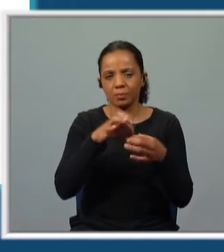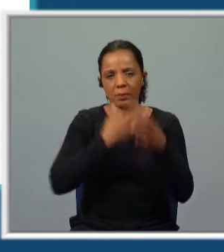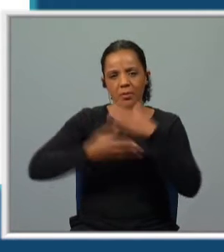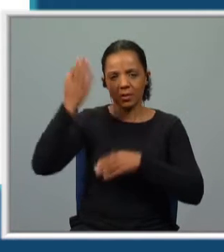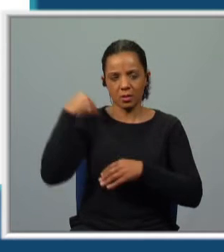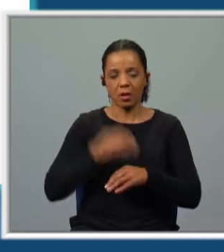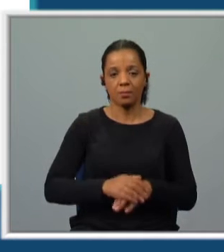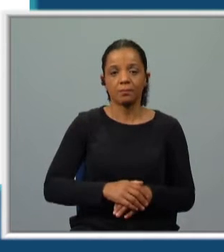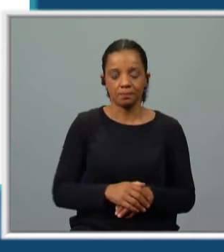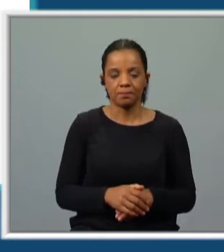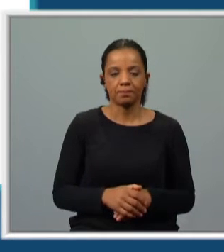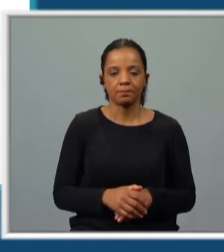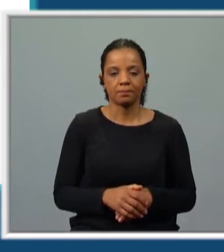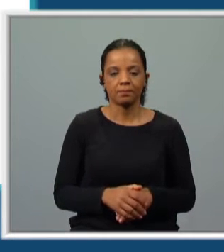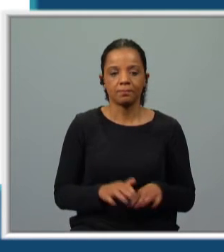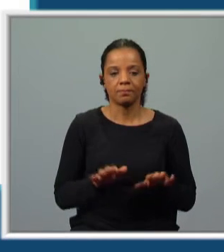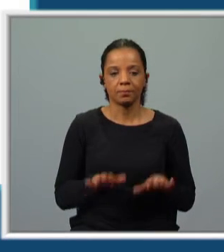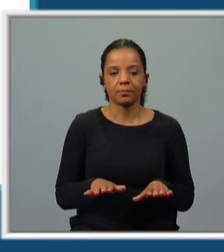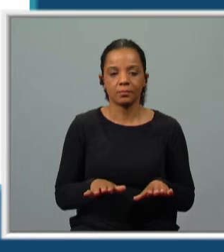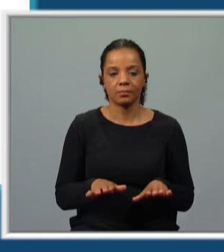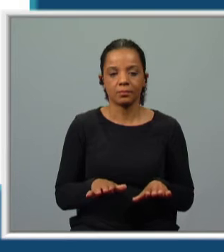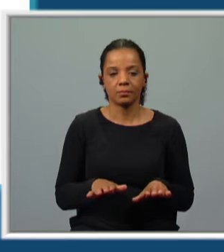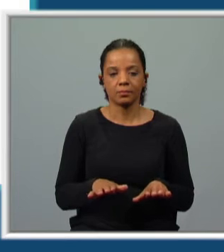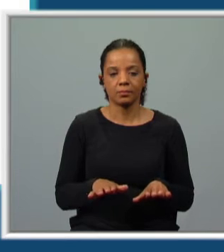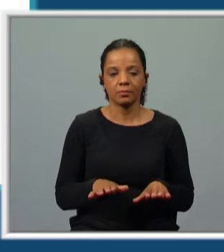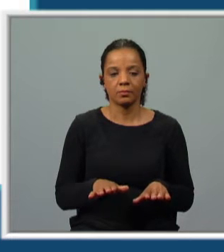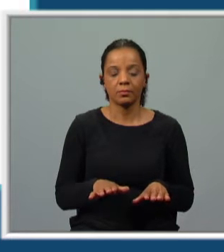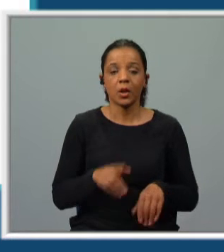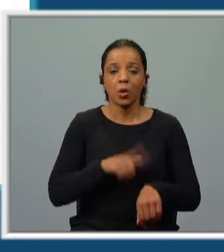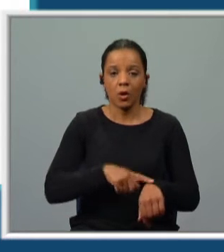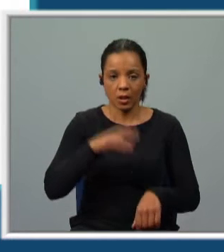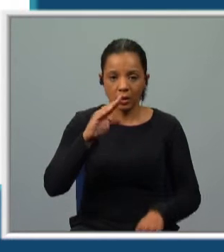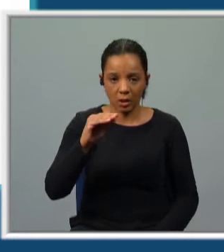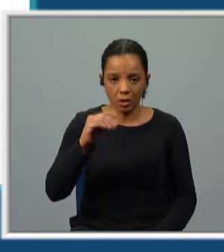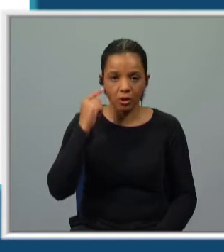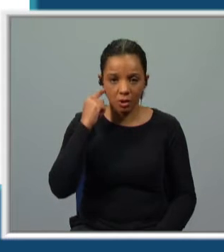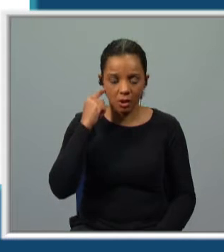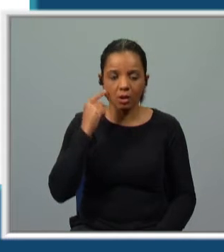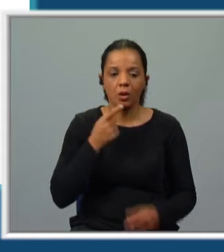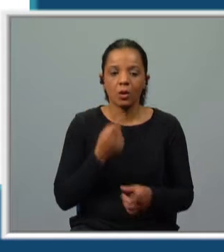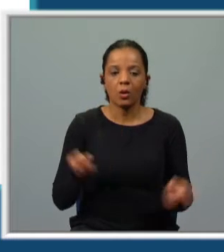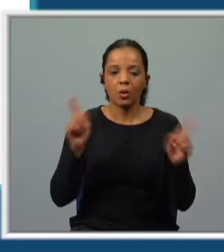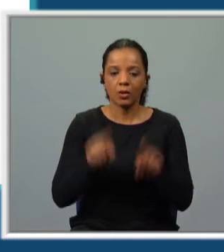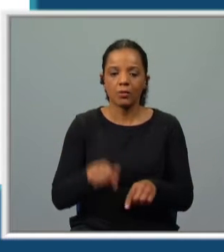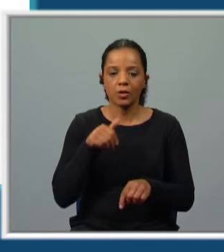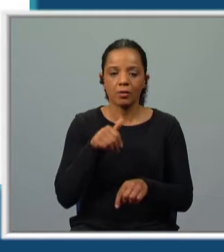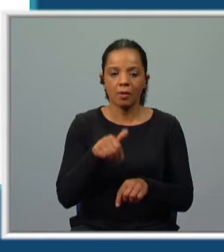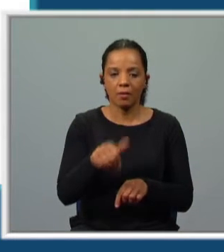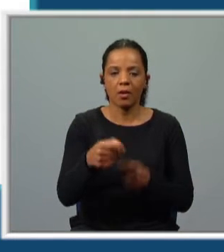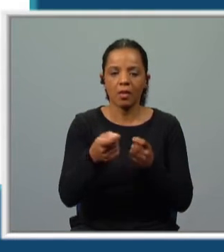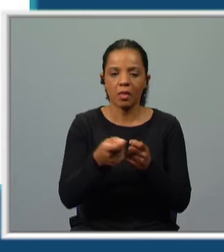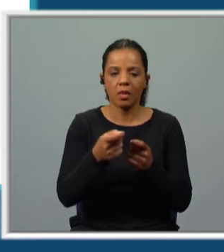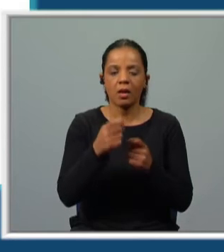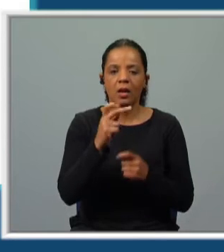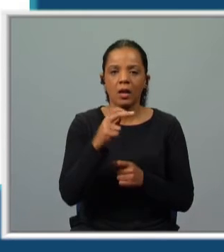Mestre João, detém-se por momentos. Mestre João, são dez horas. Estamos de novo prestes daquela angra